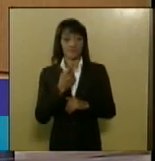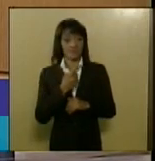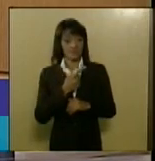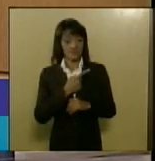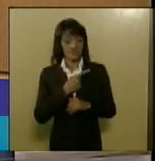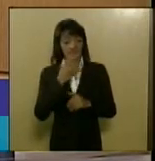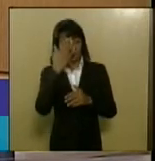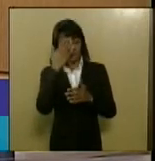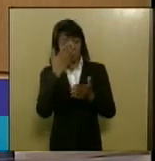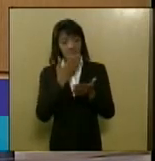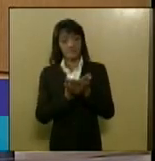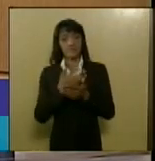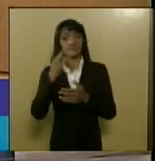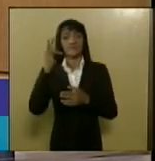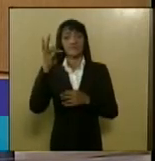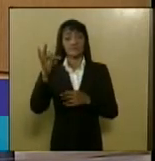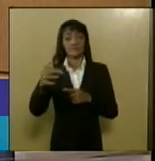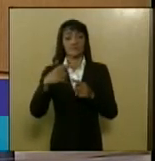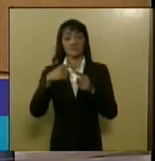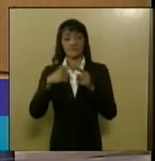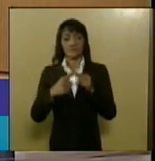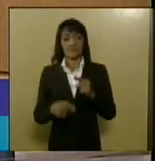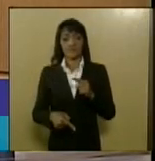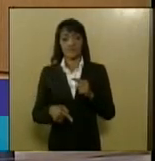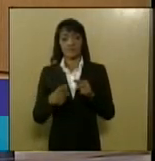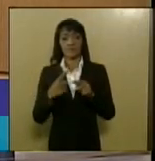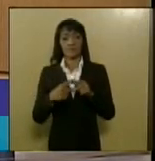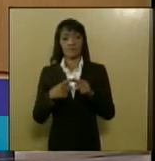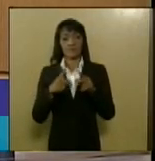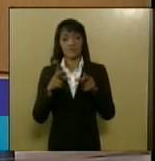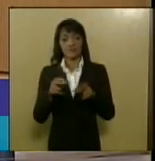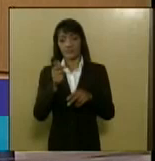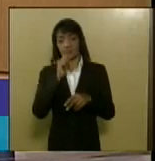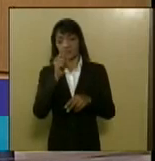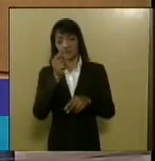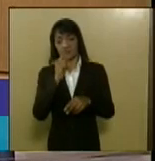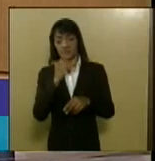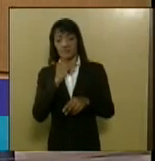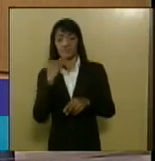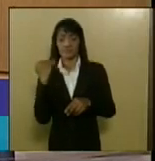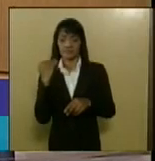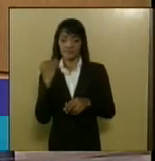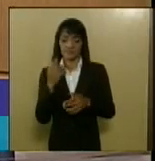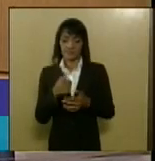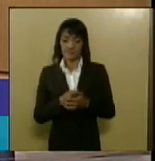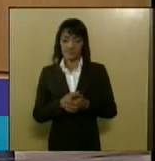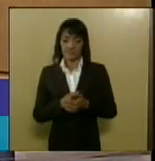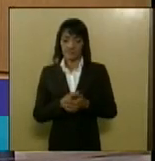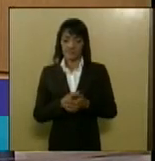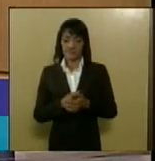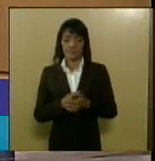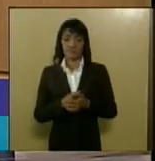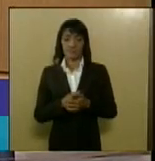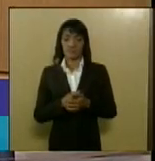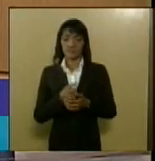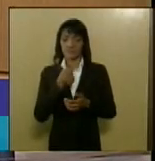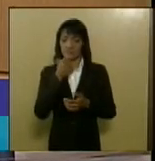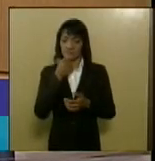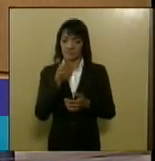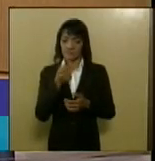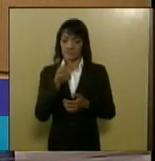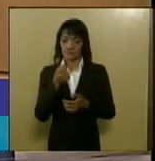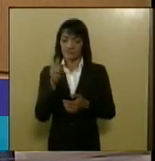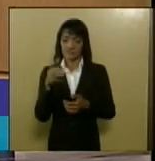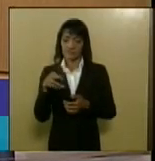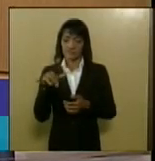que no futuro seja proibido como droga porque mata e causa dependência mas eu concedo uma parte a Maria